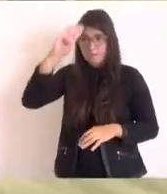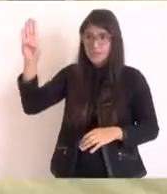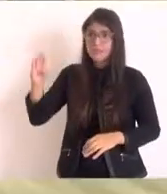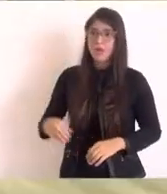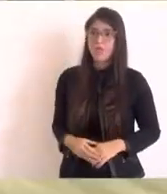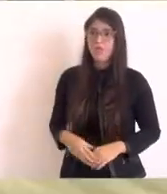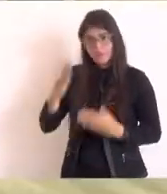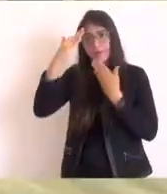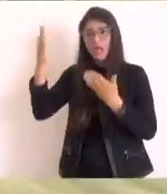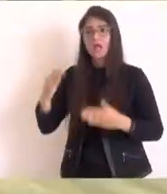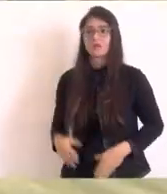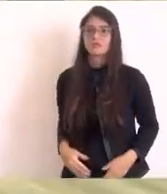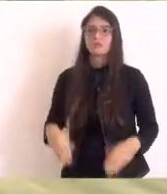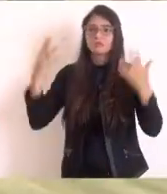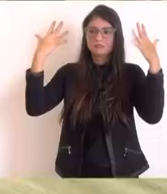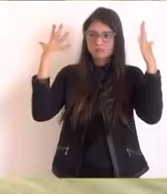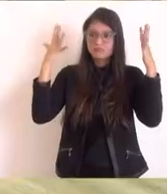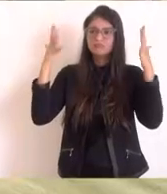Obrigado, Patrícia.